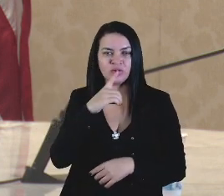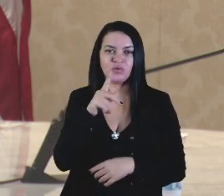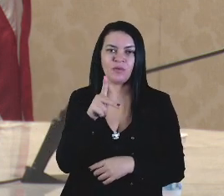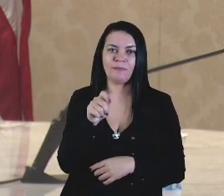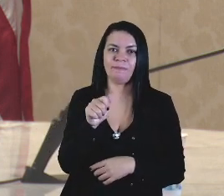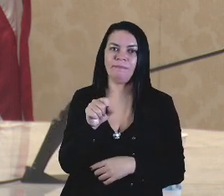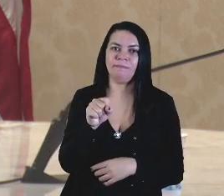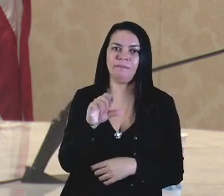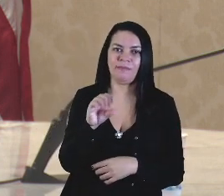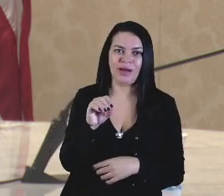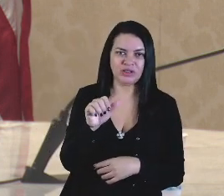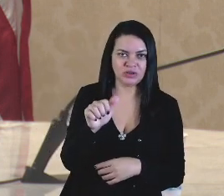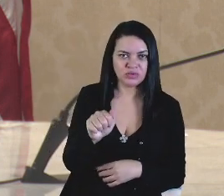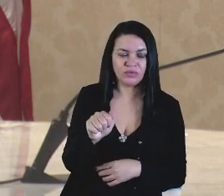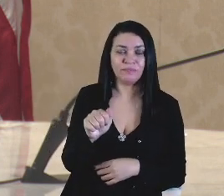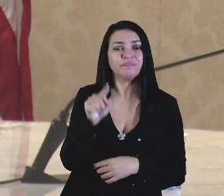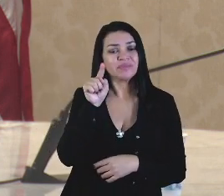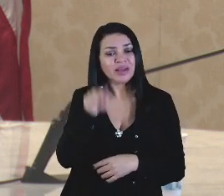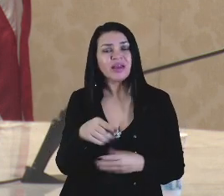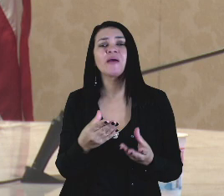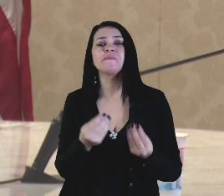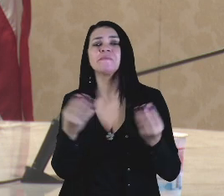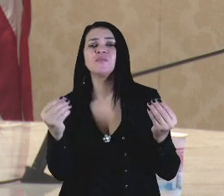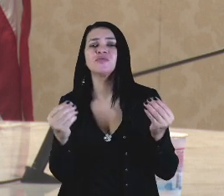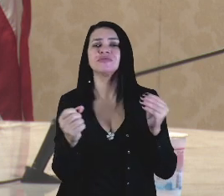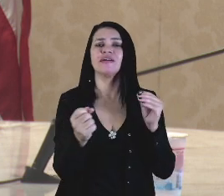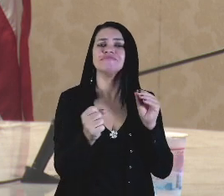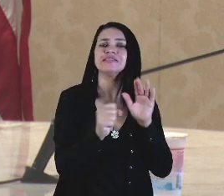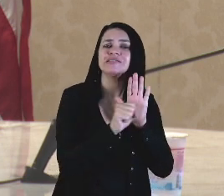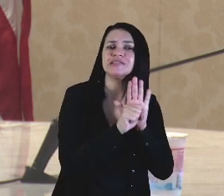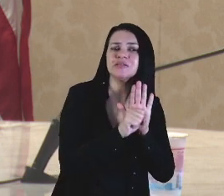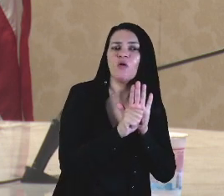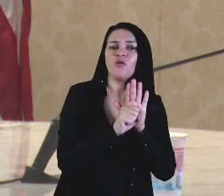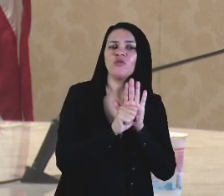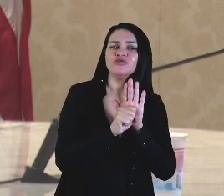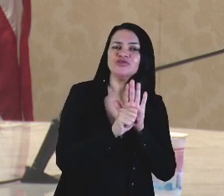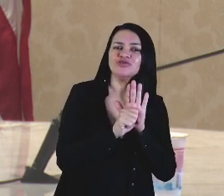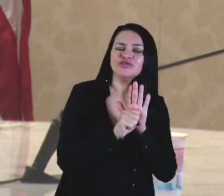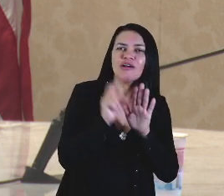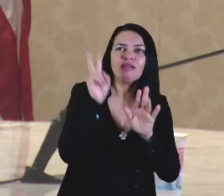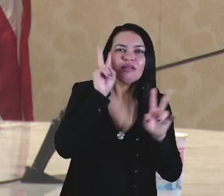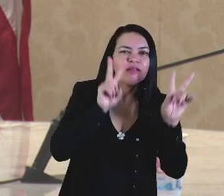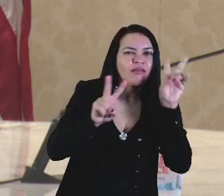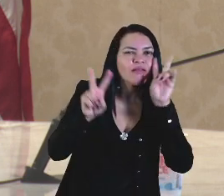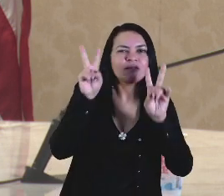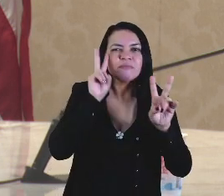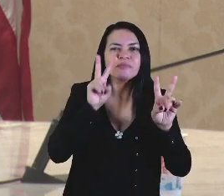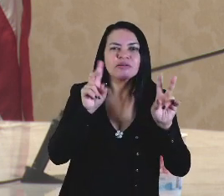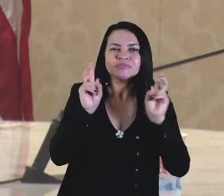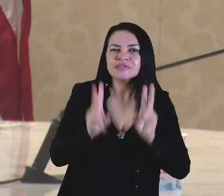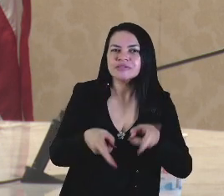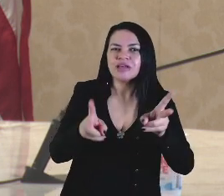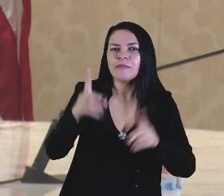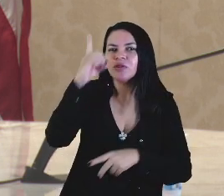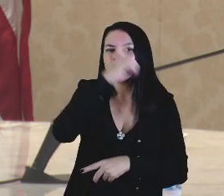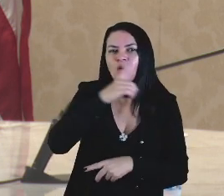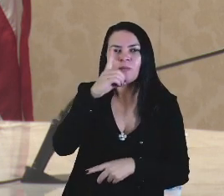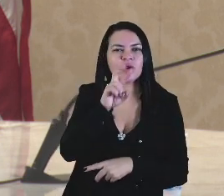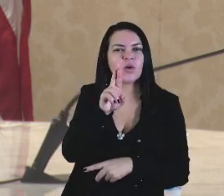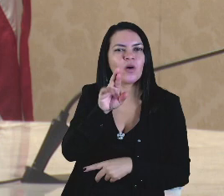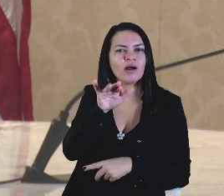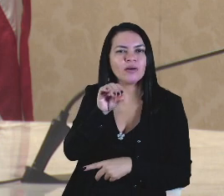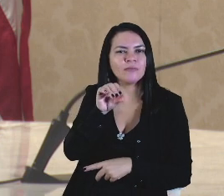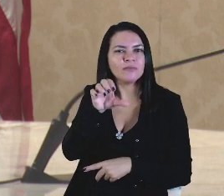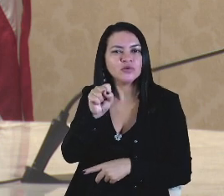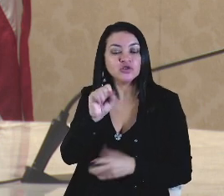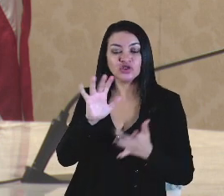por muitas simbologias. O Domingo de Ramos, lembramos sempre, Jesus Cristo escolhe